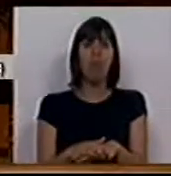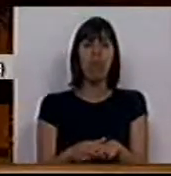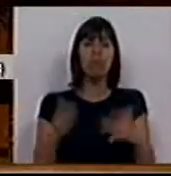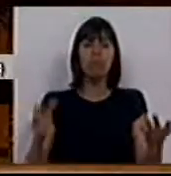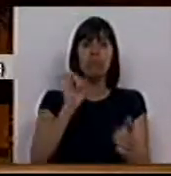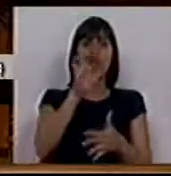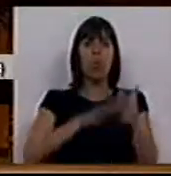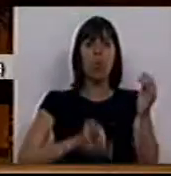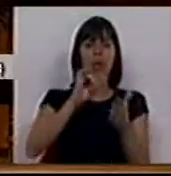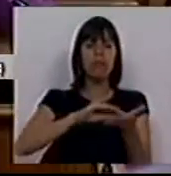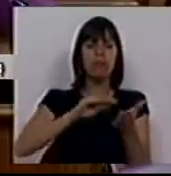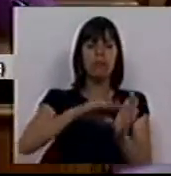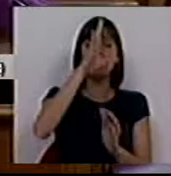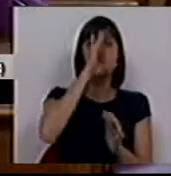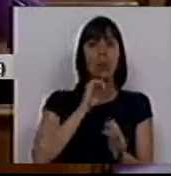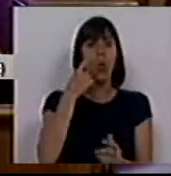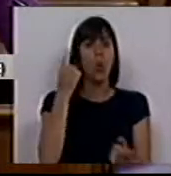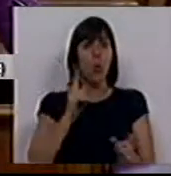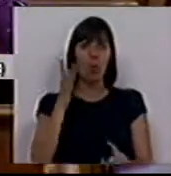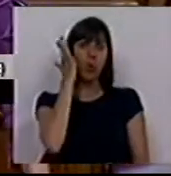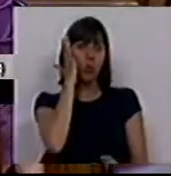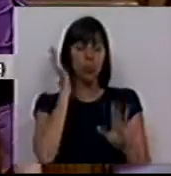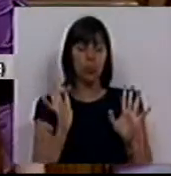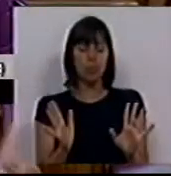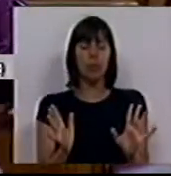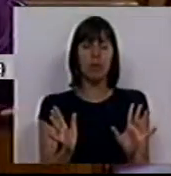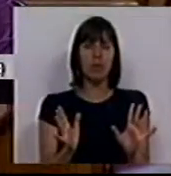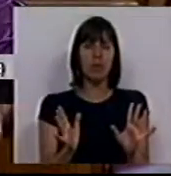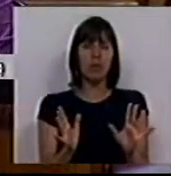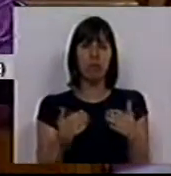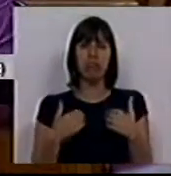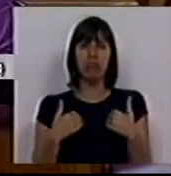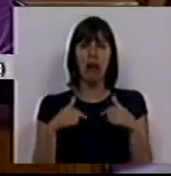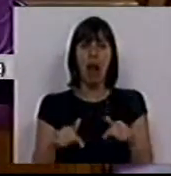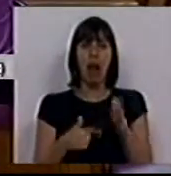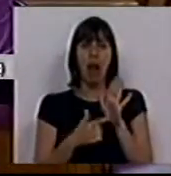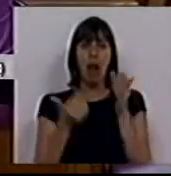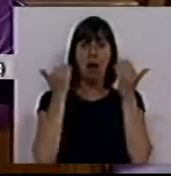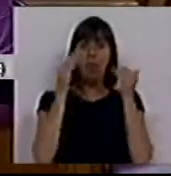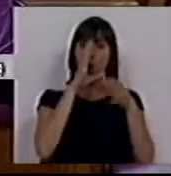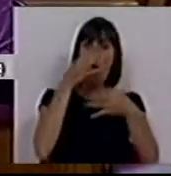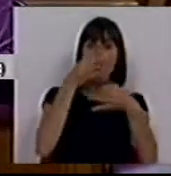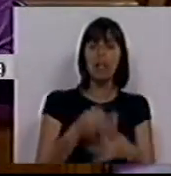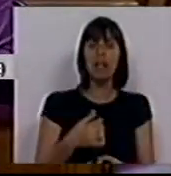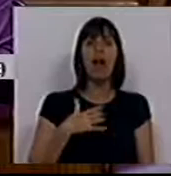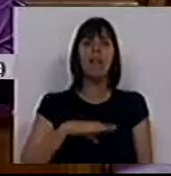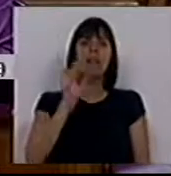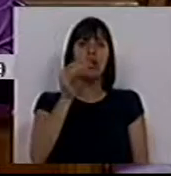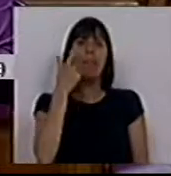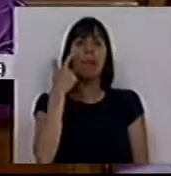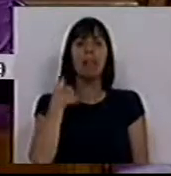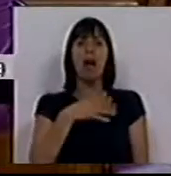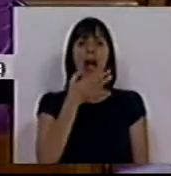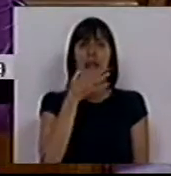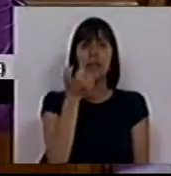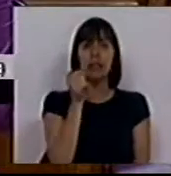O Sr. Colega Secretaria de Estado não conhece os números, nós temos aqui informação oficial e eu queria chamar a atenção que